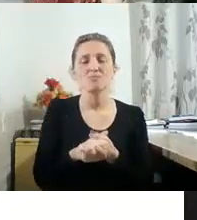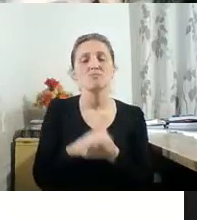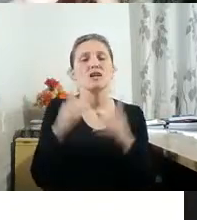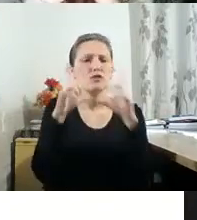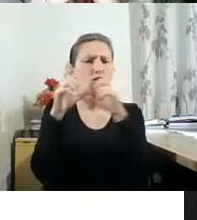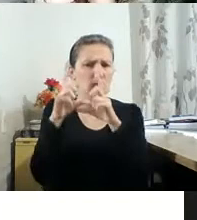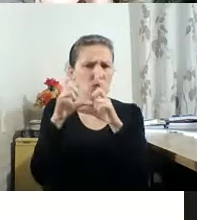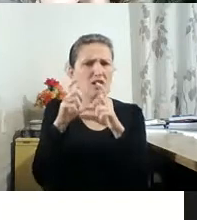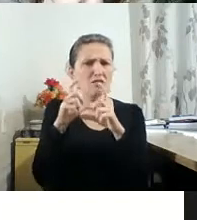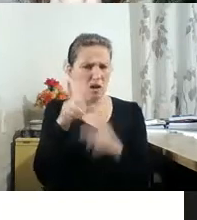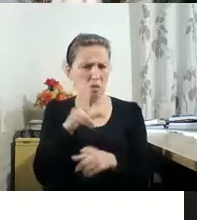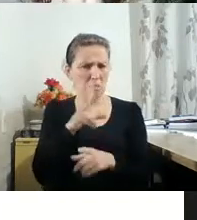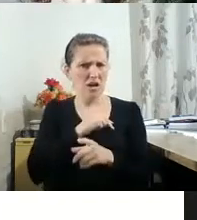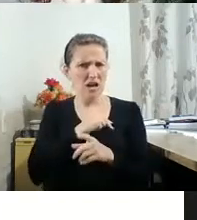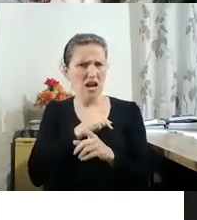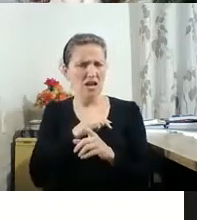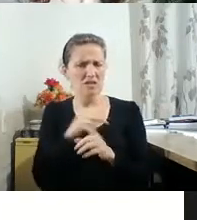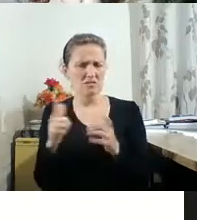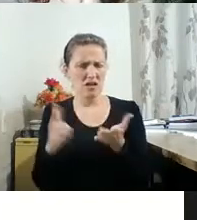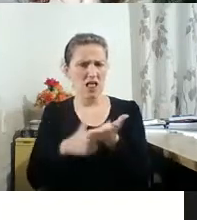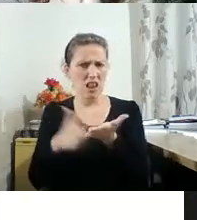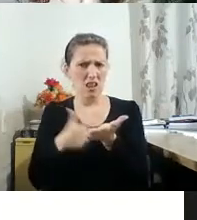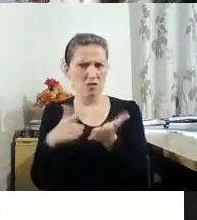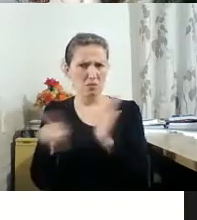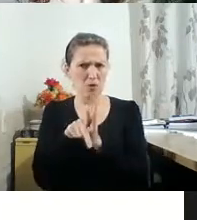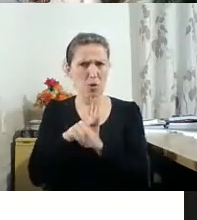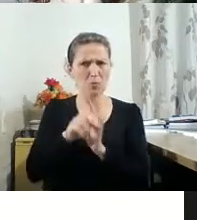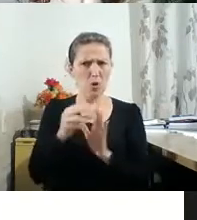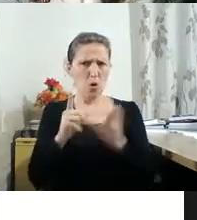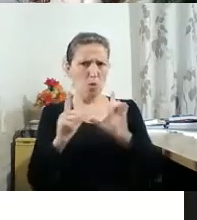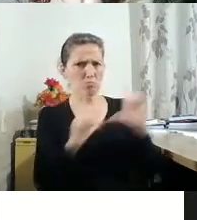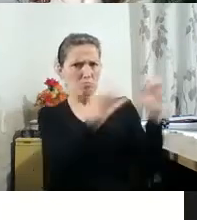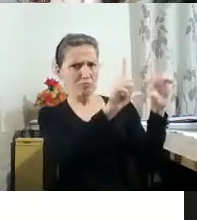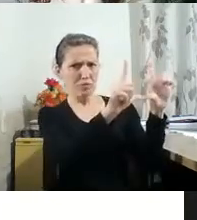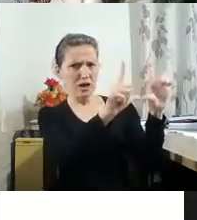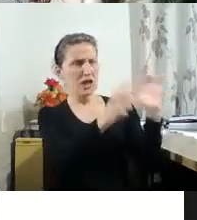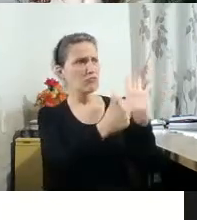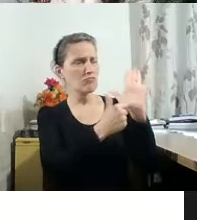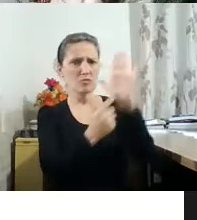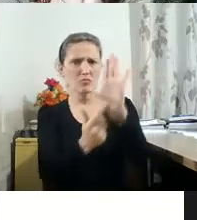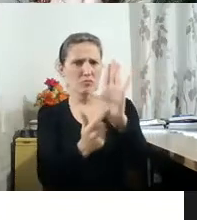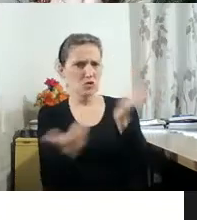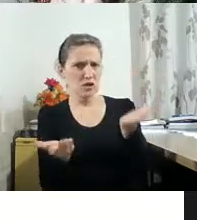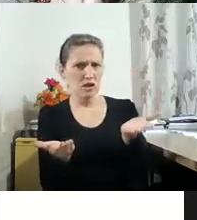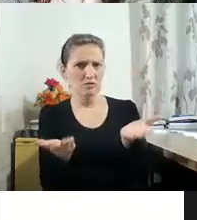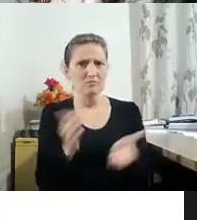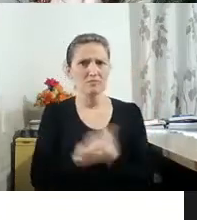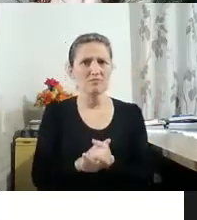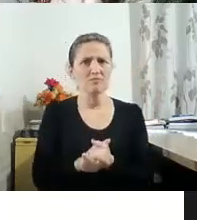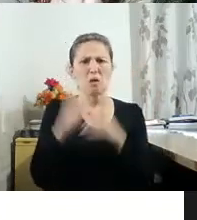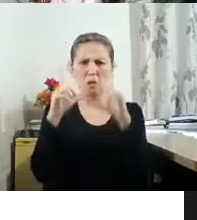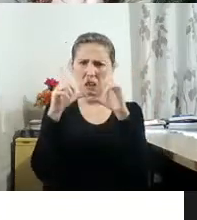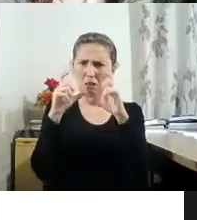Fotografias merecem estar num livro ou, no máximo, na parede? numa exposição, mas um livro?